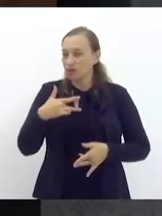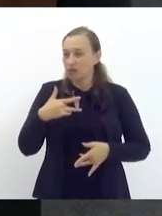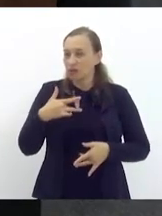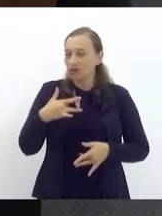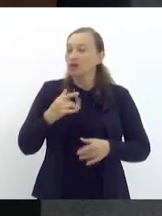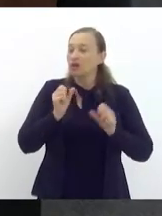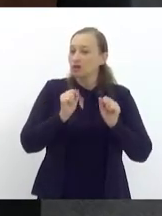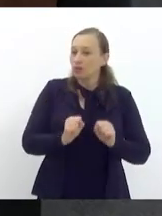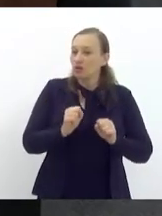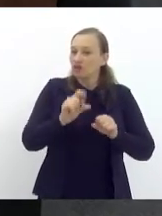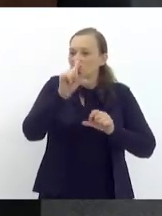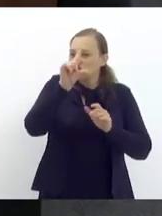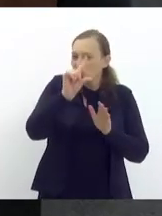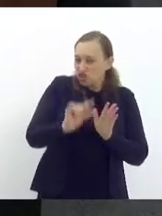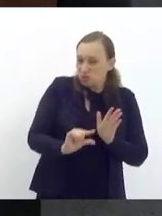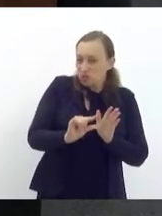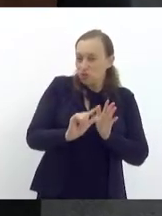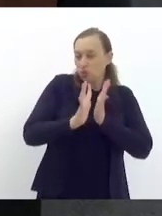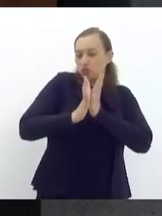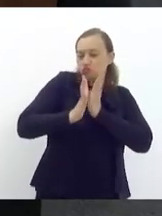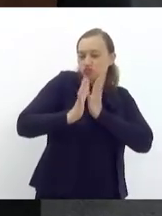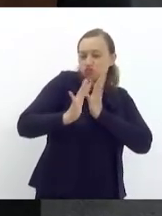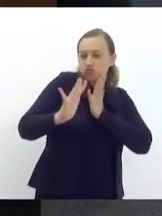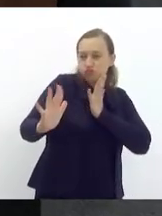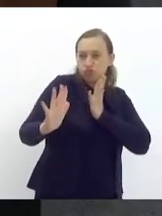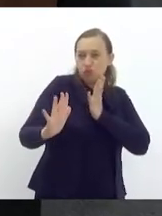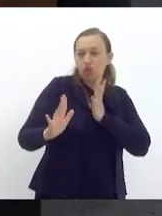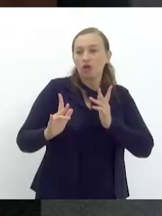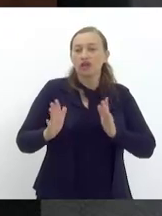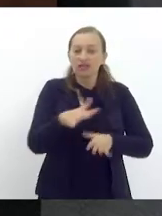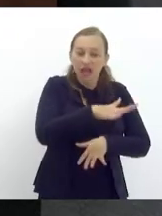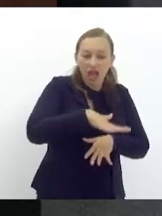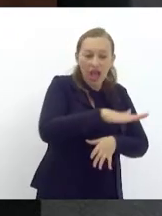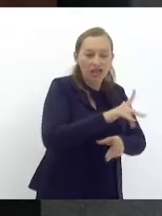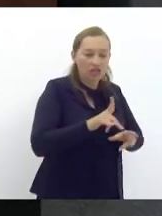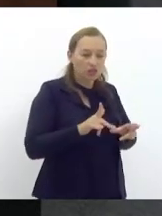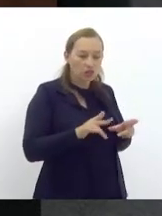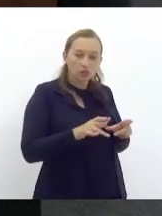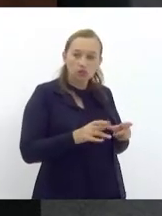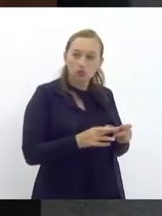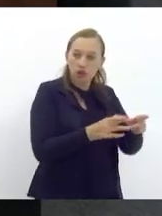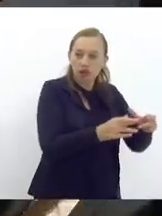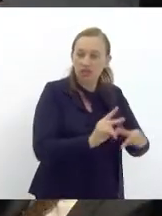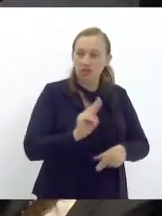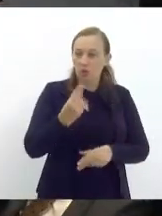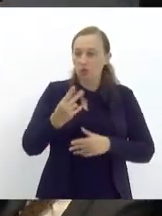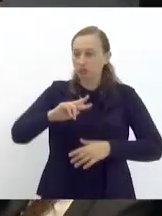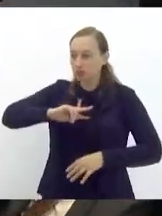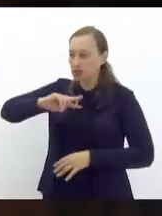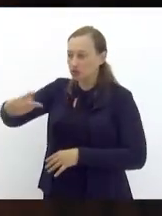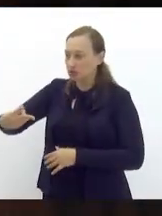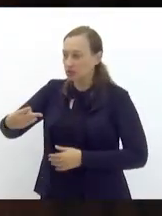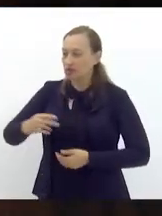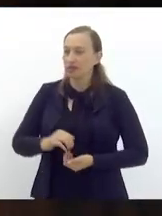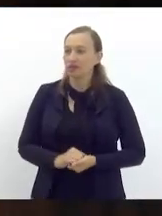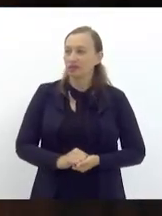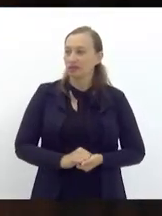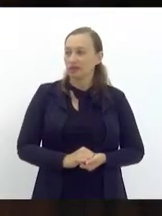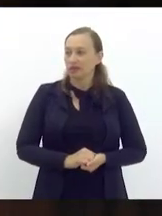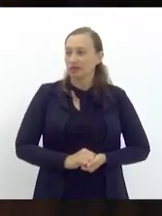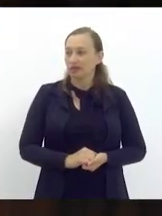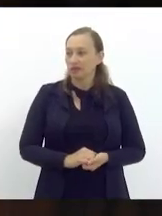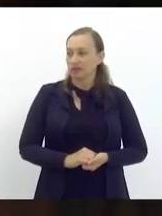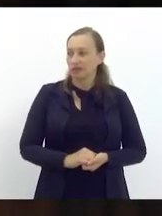diminuir essa fila de espera seja no câncer ou seja no transplante muito obrigada parabéns deputada Marta